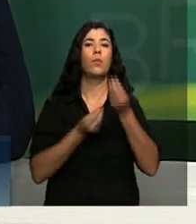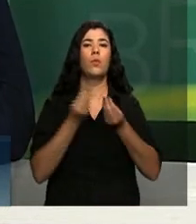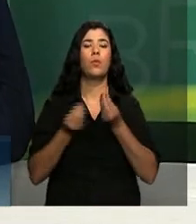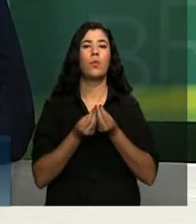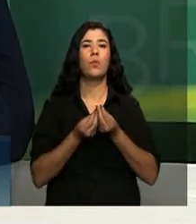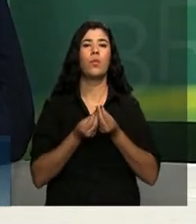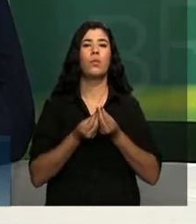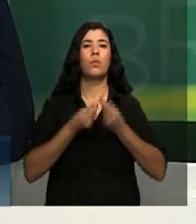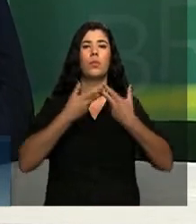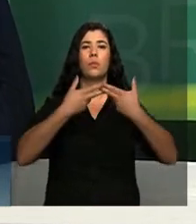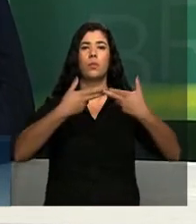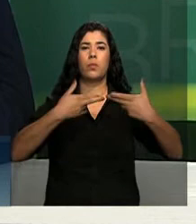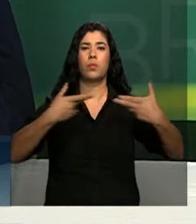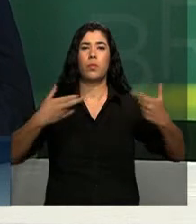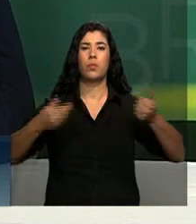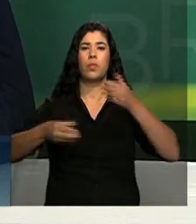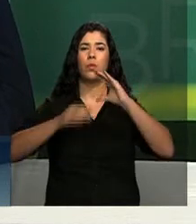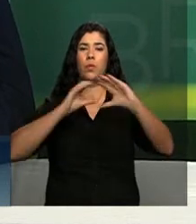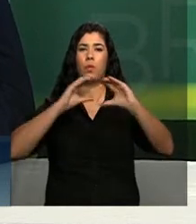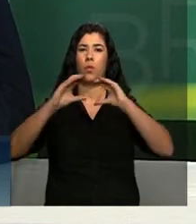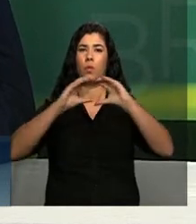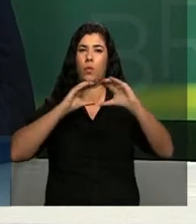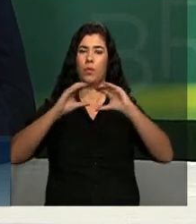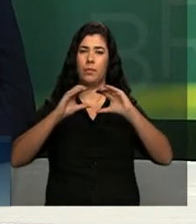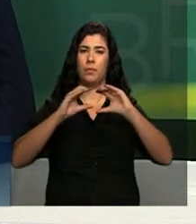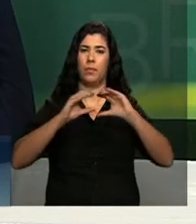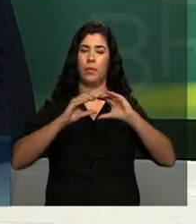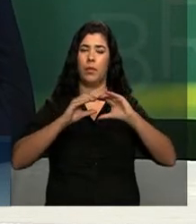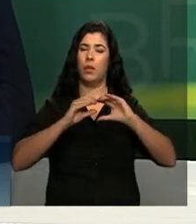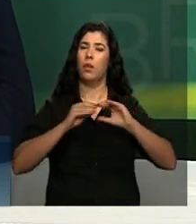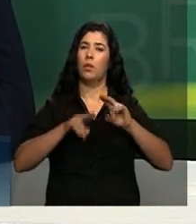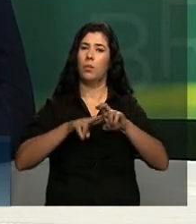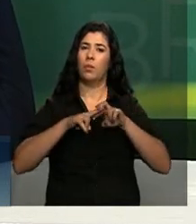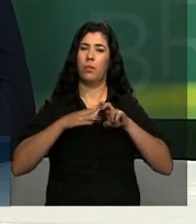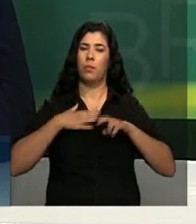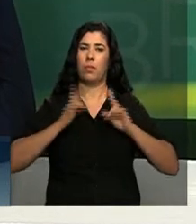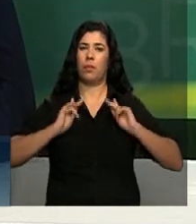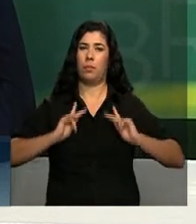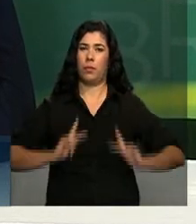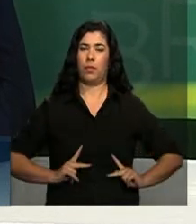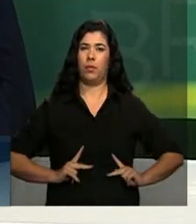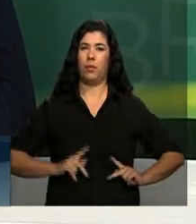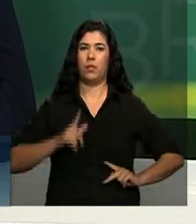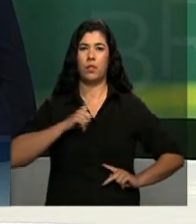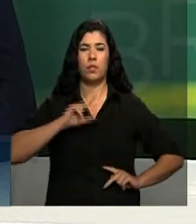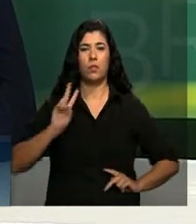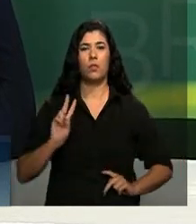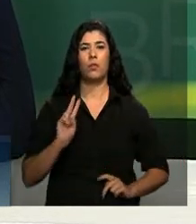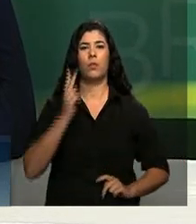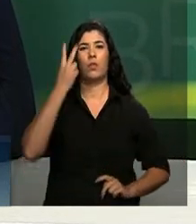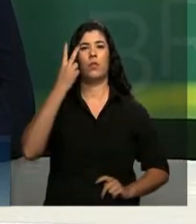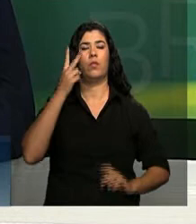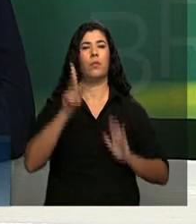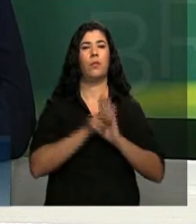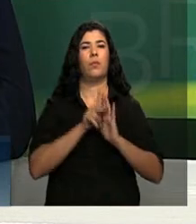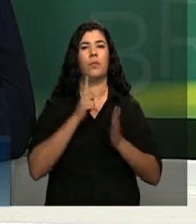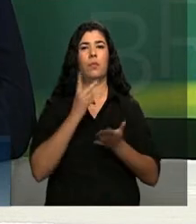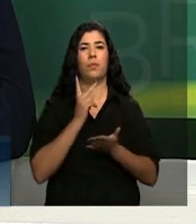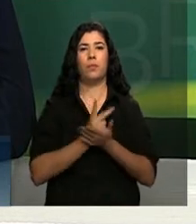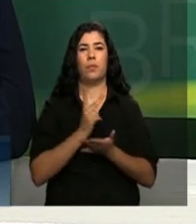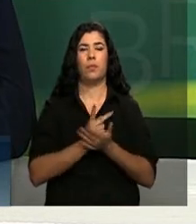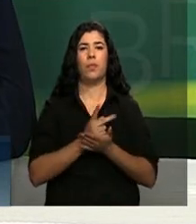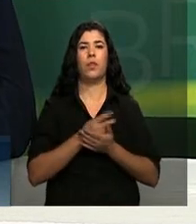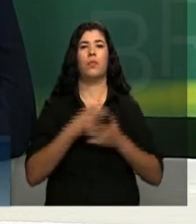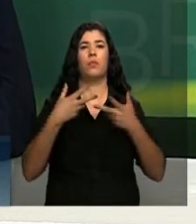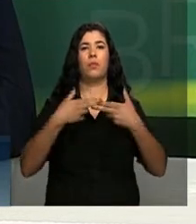veículos de comunicação. Portanto, a minha postura sempre vai ser de valorização dos veículos,